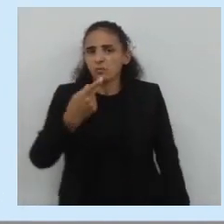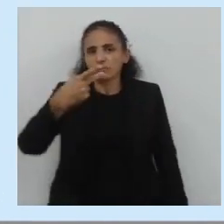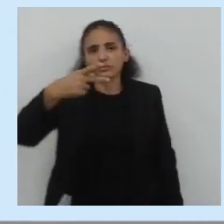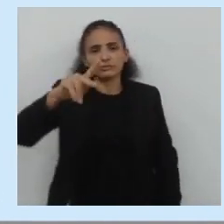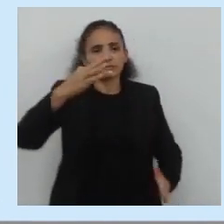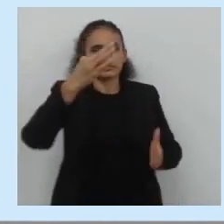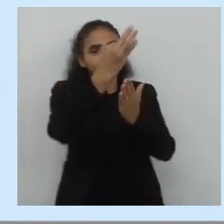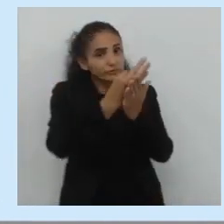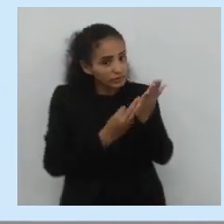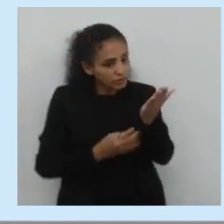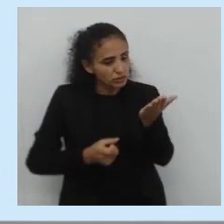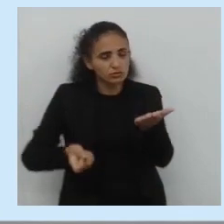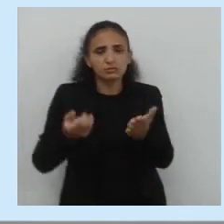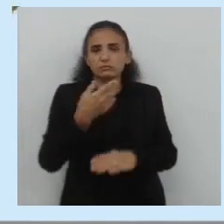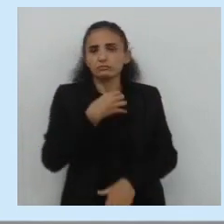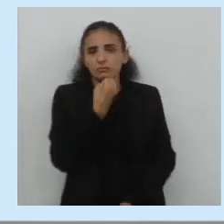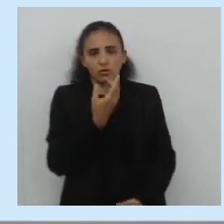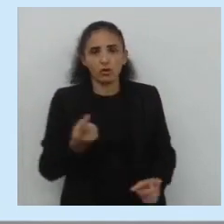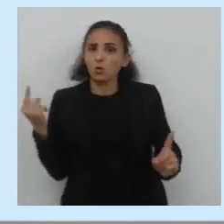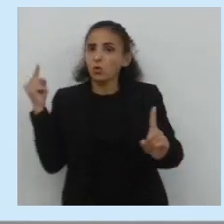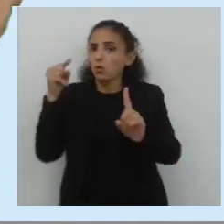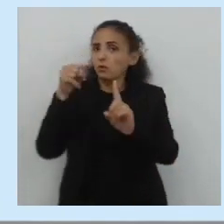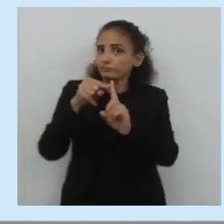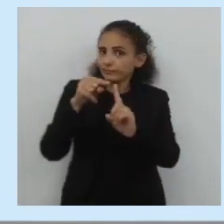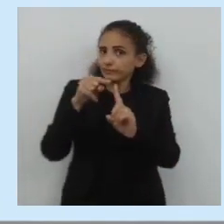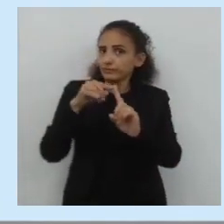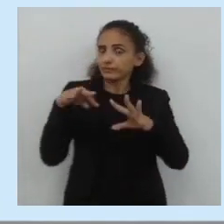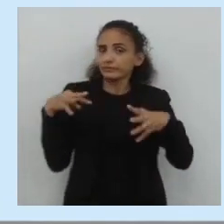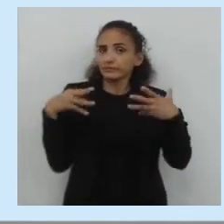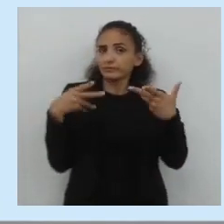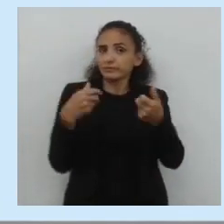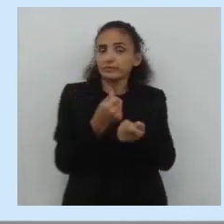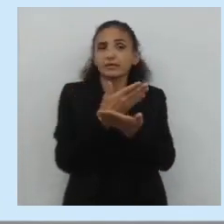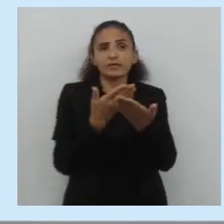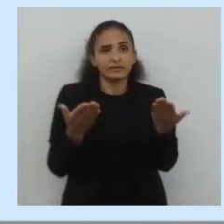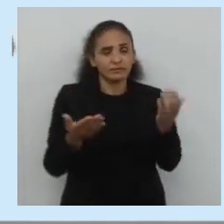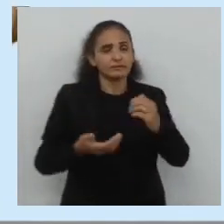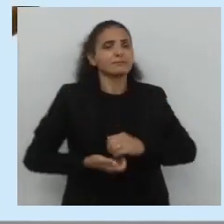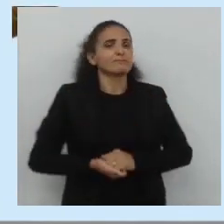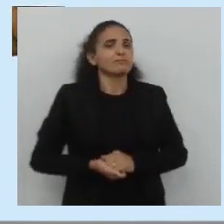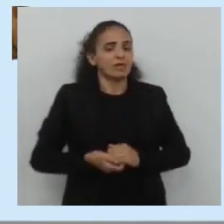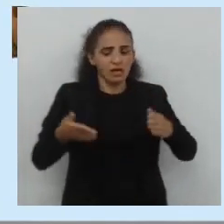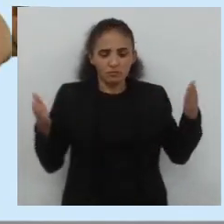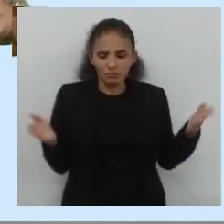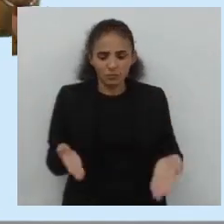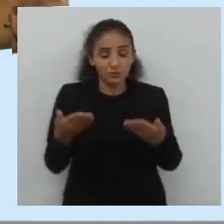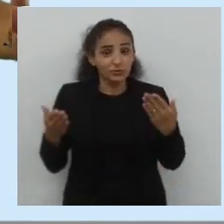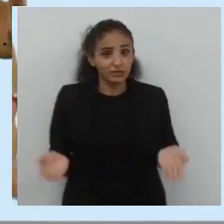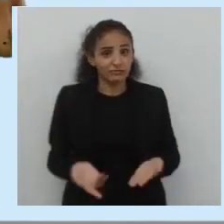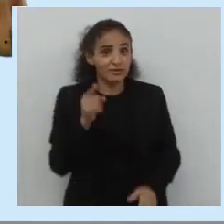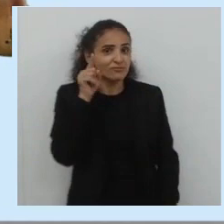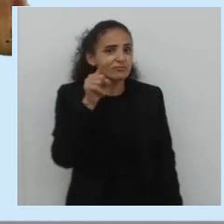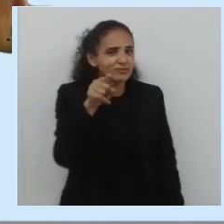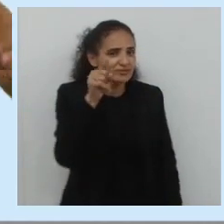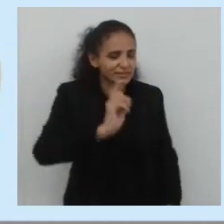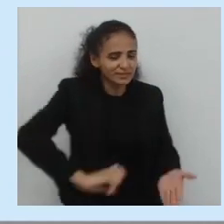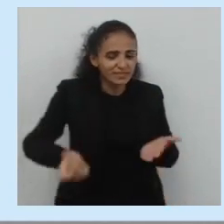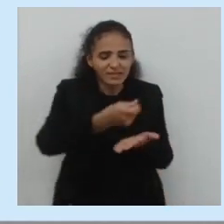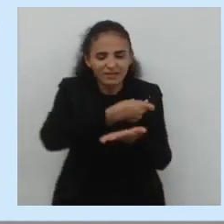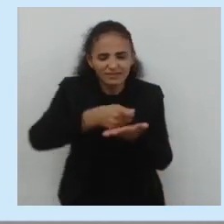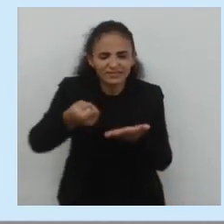ser bem editado. Lembrar do objetivo de nossa aula. Qual é? A incentivar o quê? A escrita,